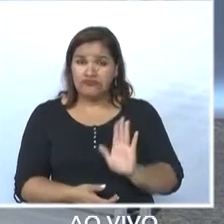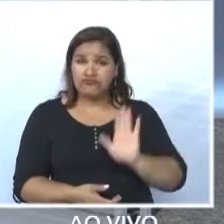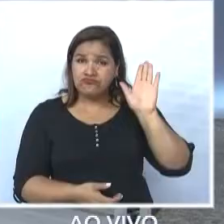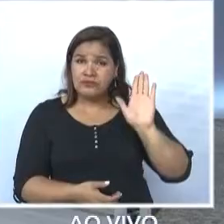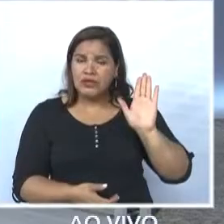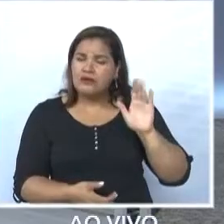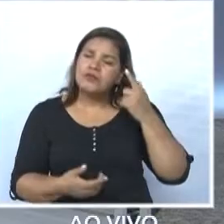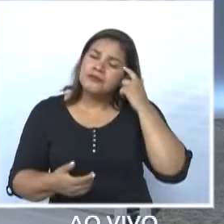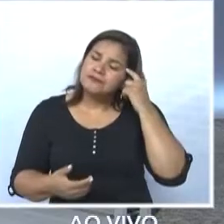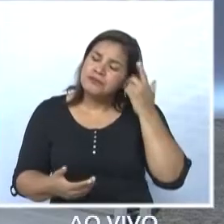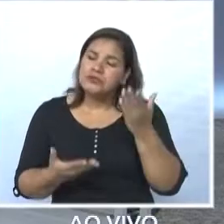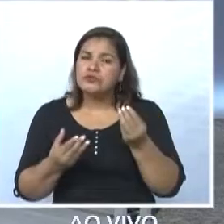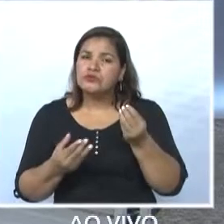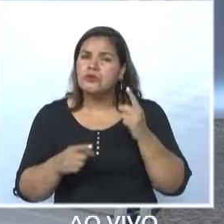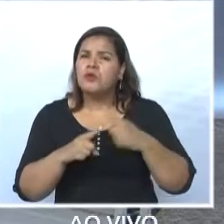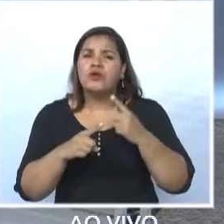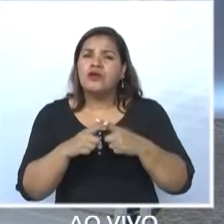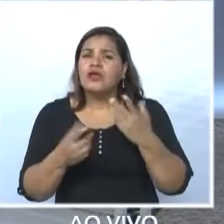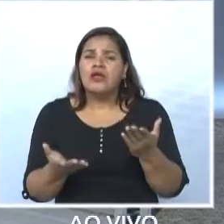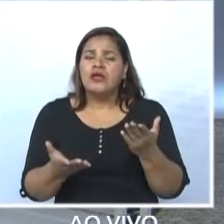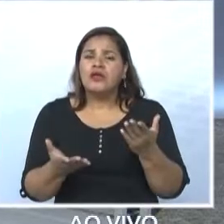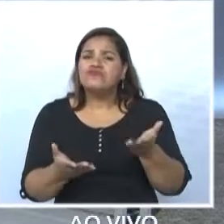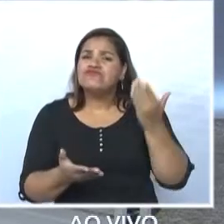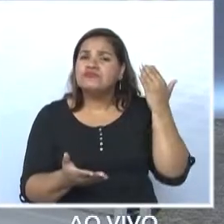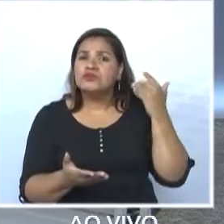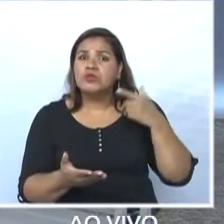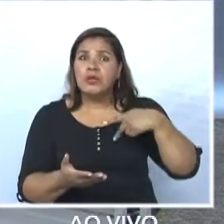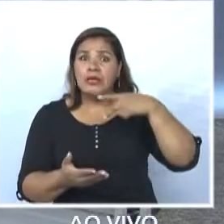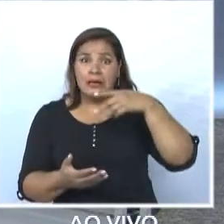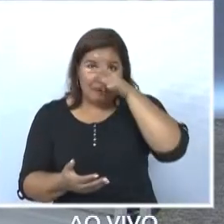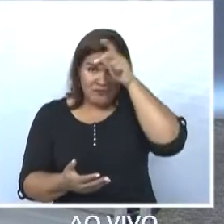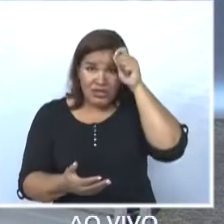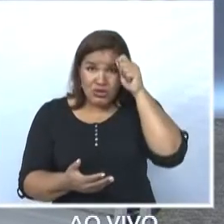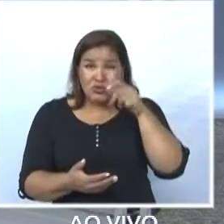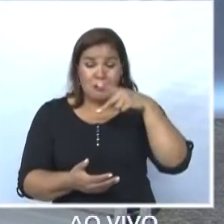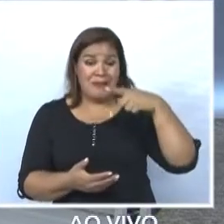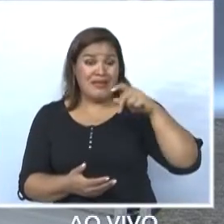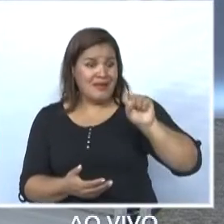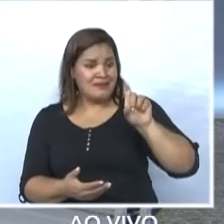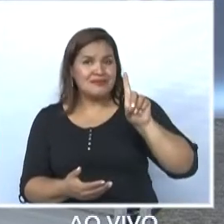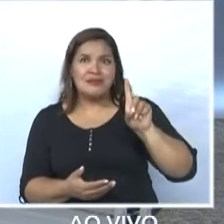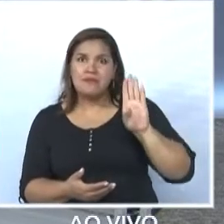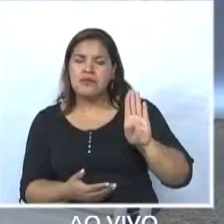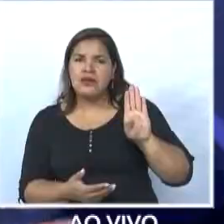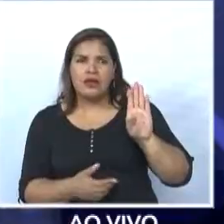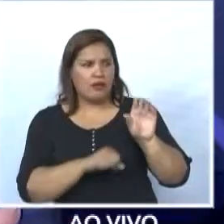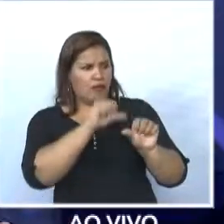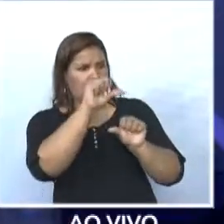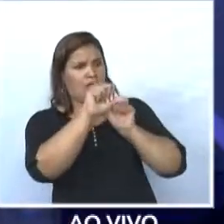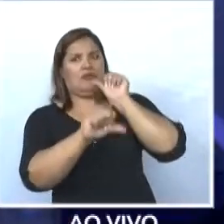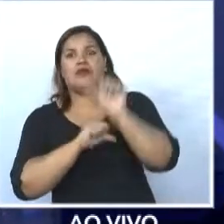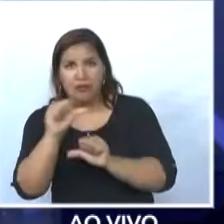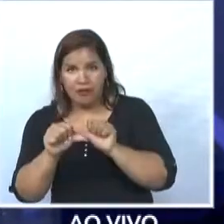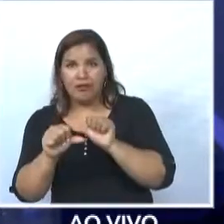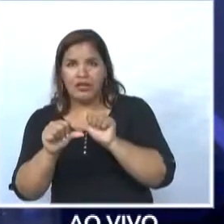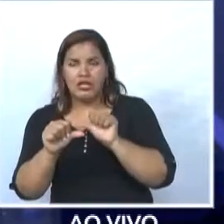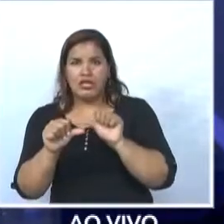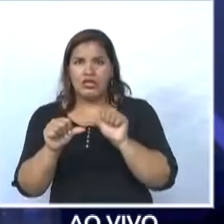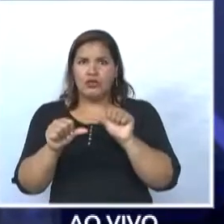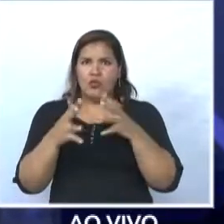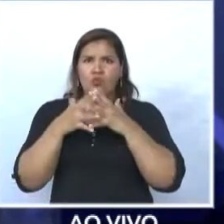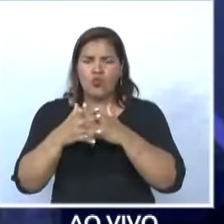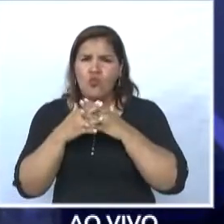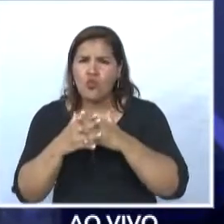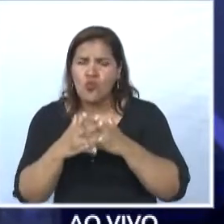porque o candidato foi prefeito pelo PSDB. De repente, saiu do PSDB uma relação tumultuada na época com o ex-prefeito